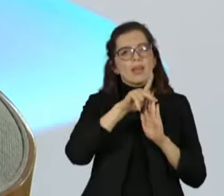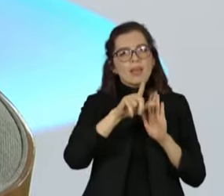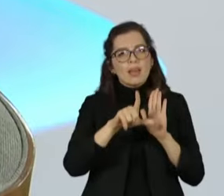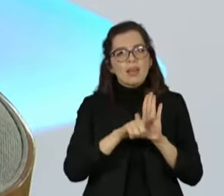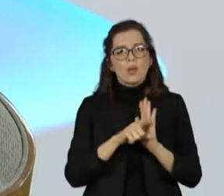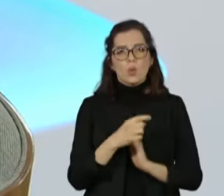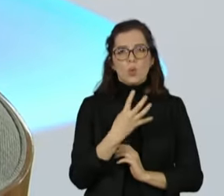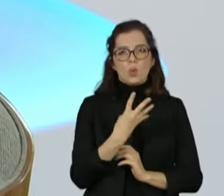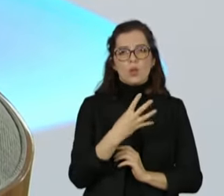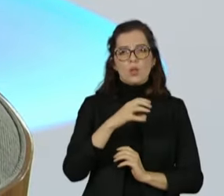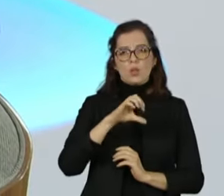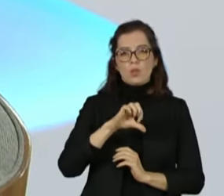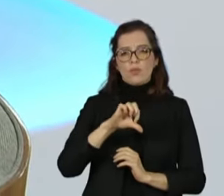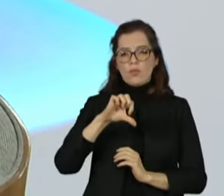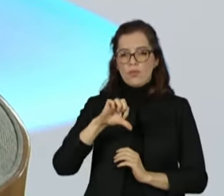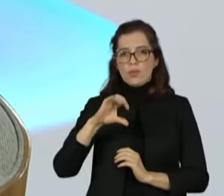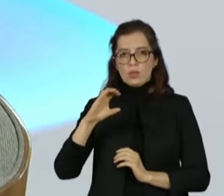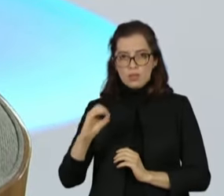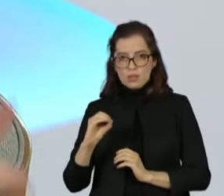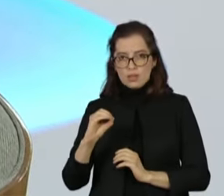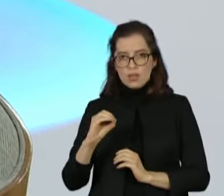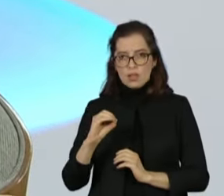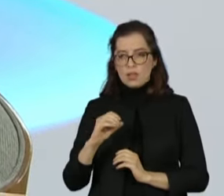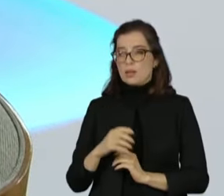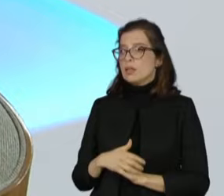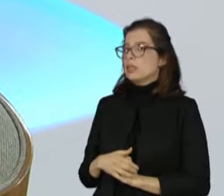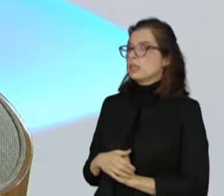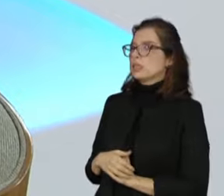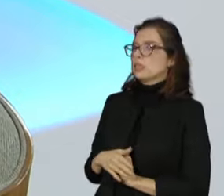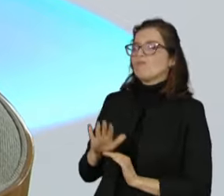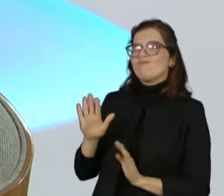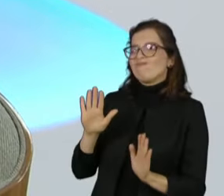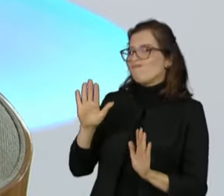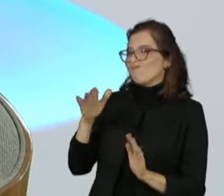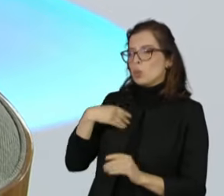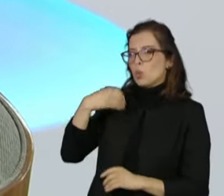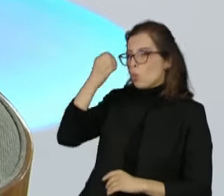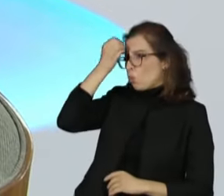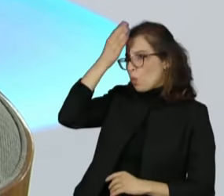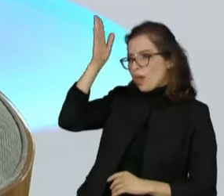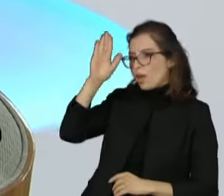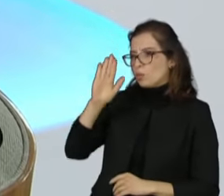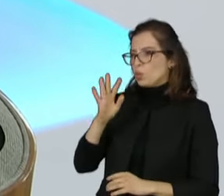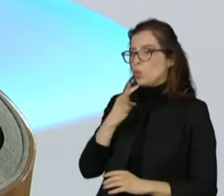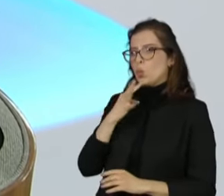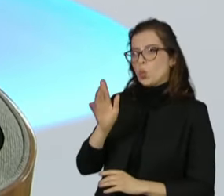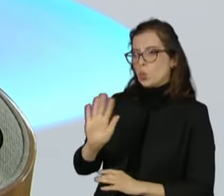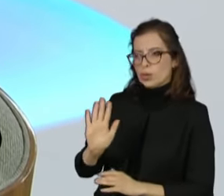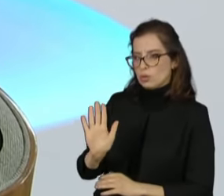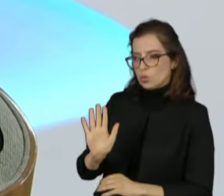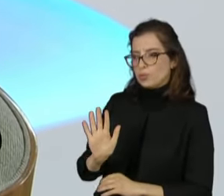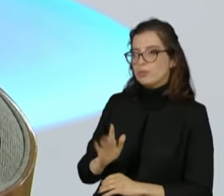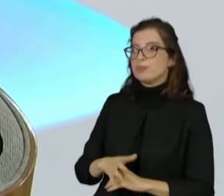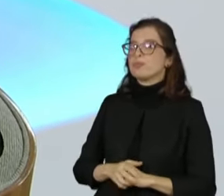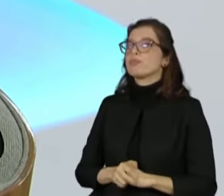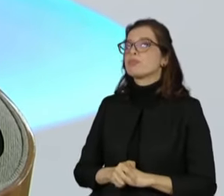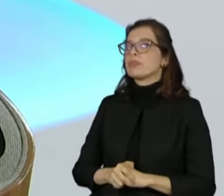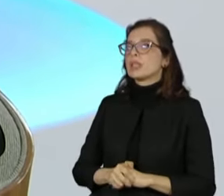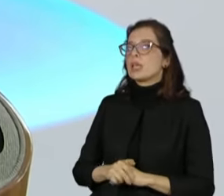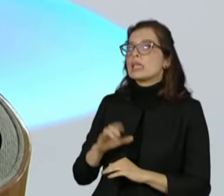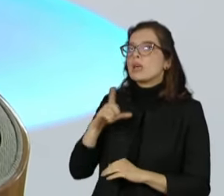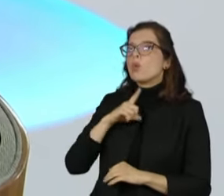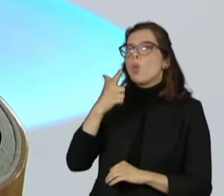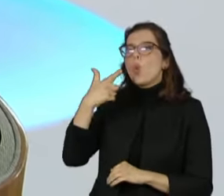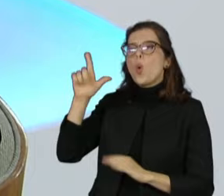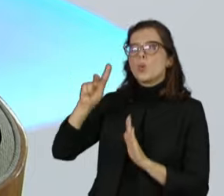souber o título, fizer a emenda durante o projeto, a gente pode... Eu o PL 490 também. Então, não é a mesma coisa que eu estou dizendo. Eu estou dizendo de que